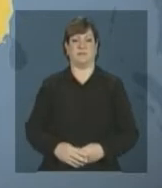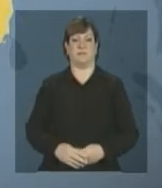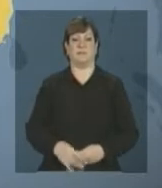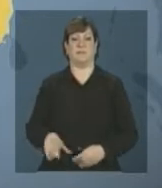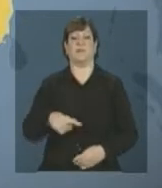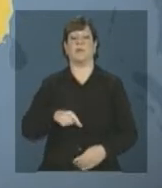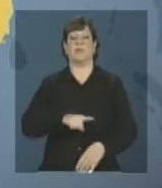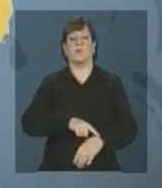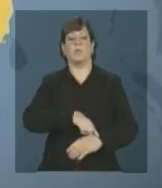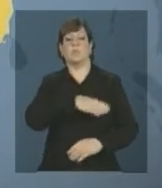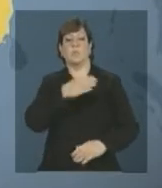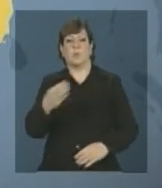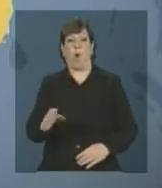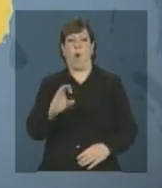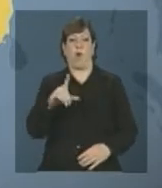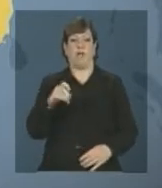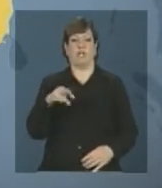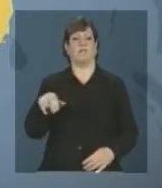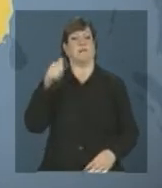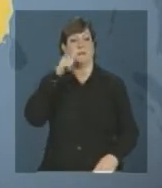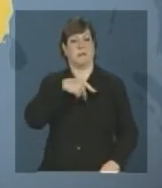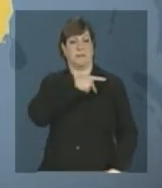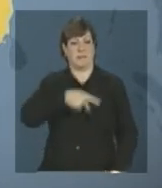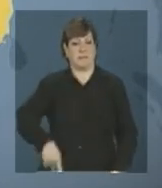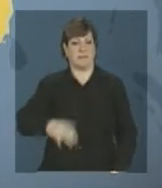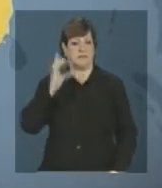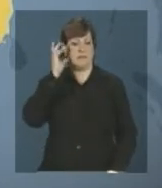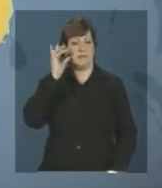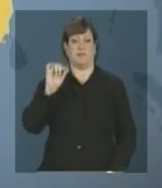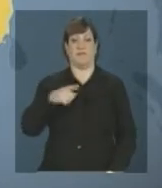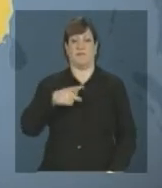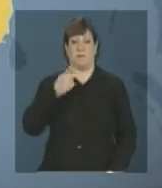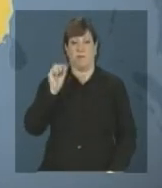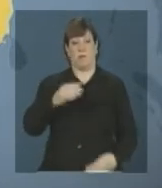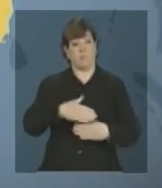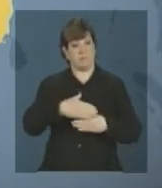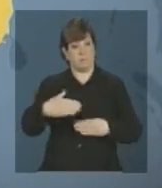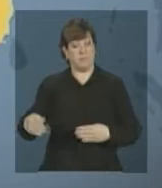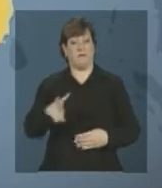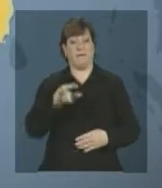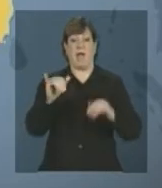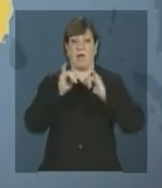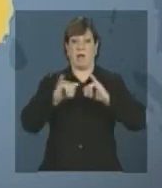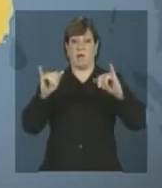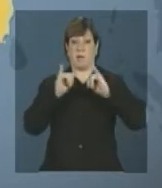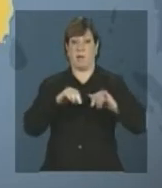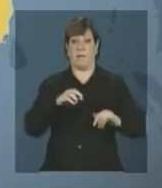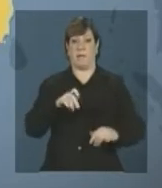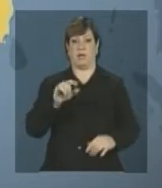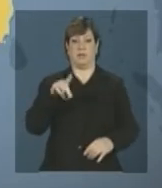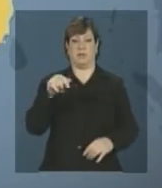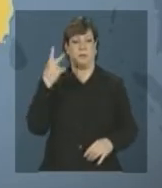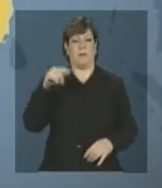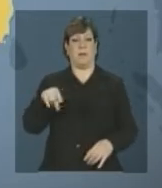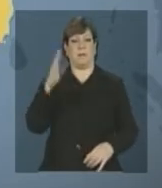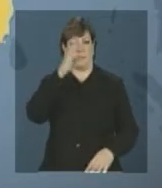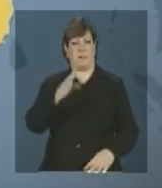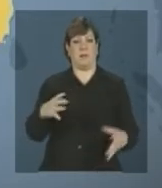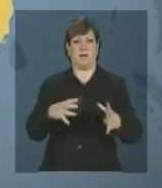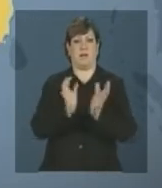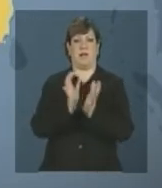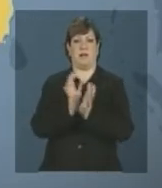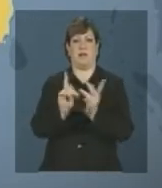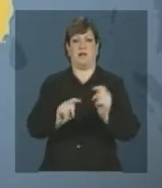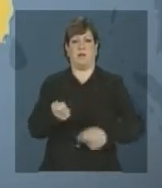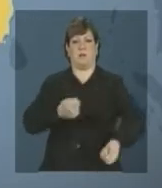Durante entrevista coletiva, a presidenta Dilma adiantou que, em breve, vai anunciar medidas para o Brasil na área econômica.